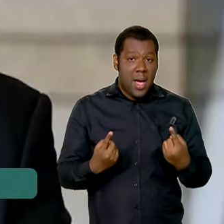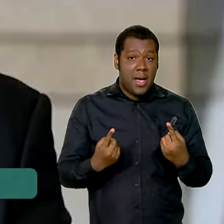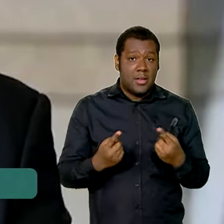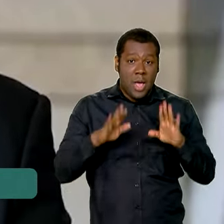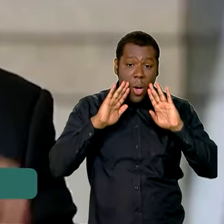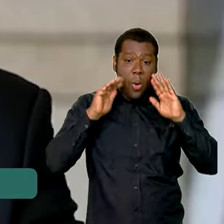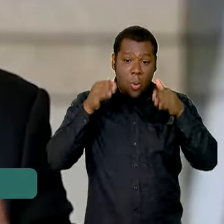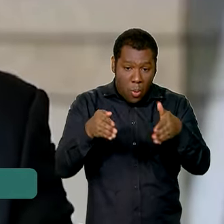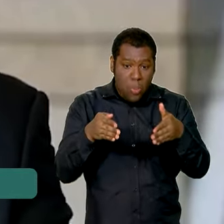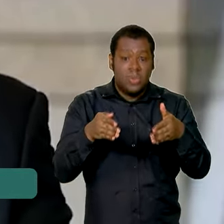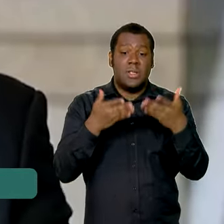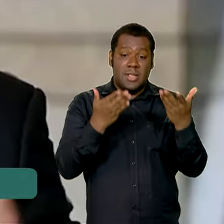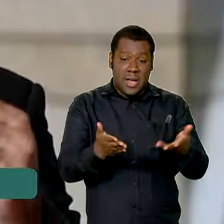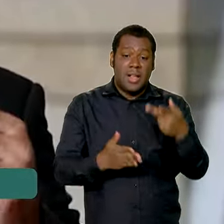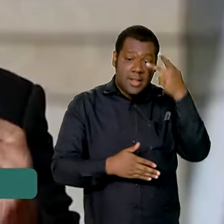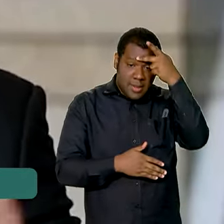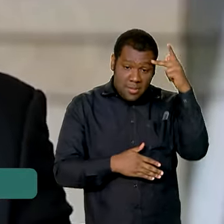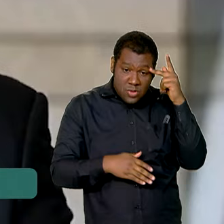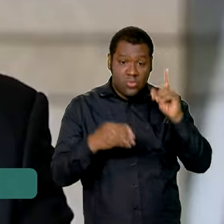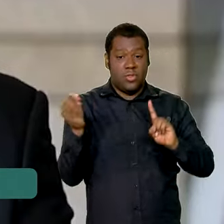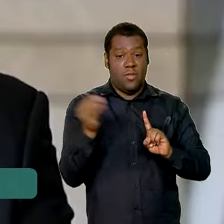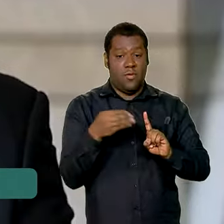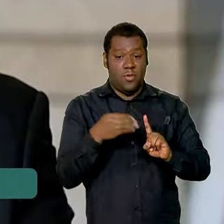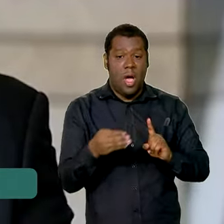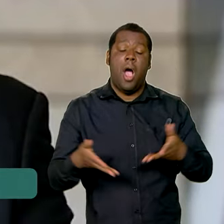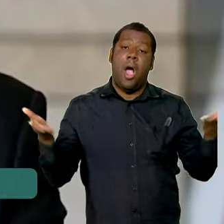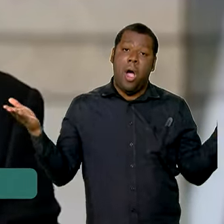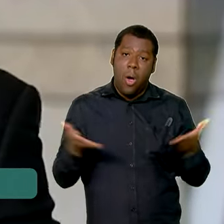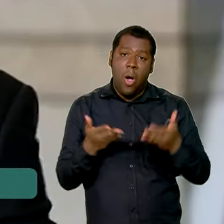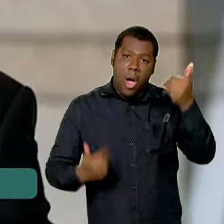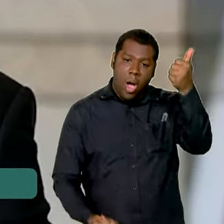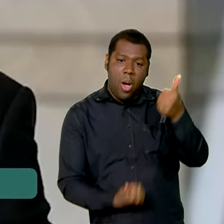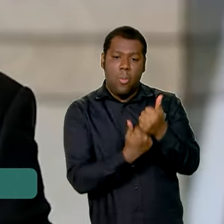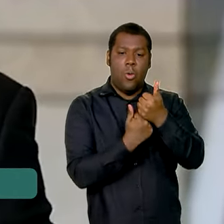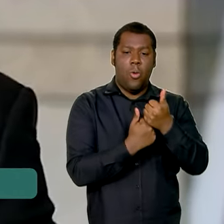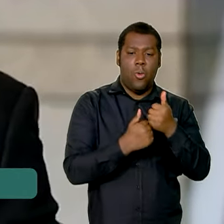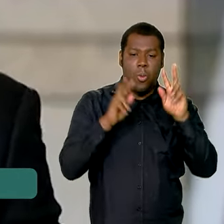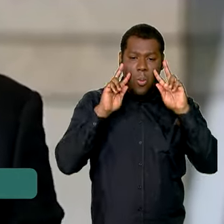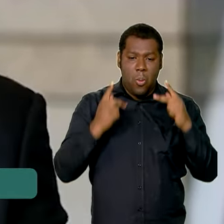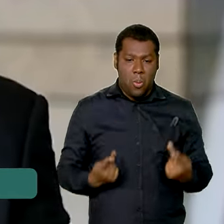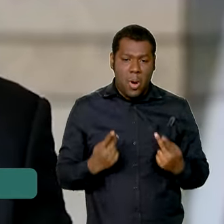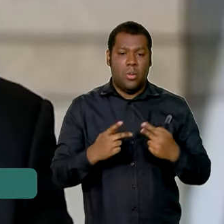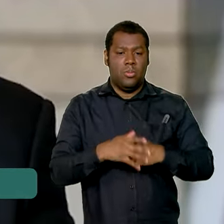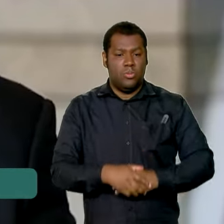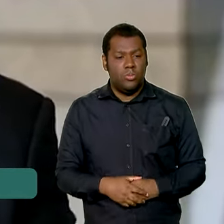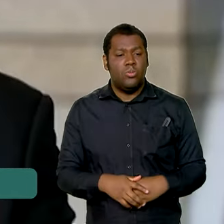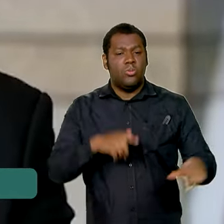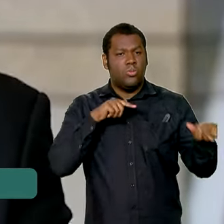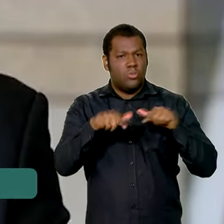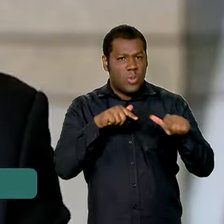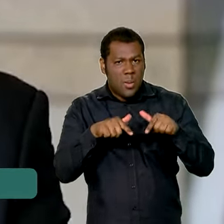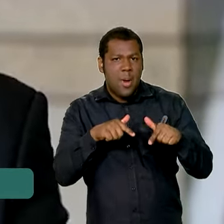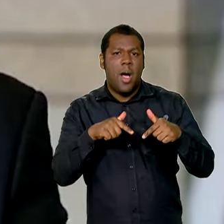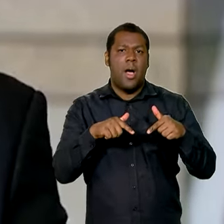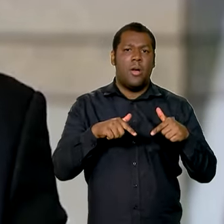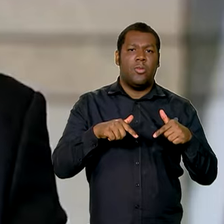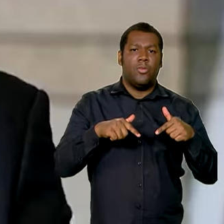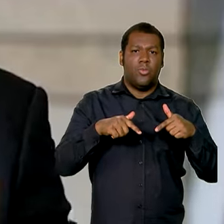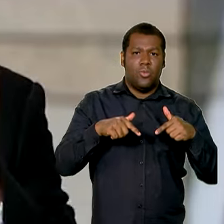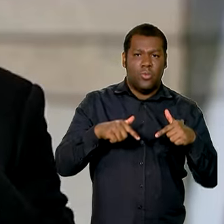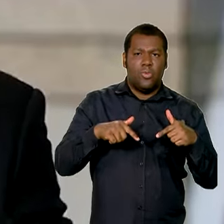pessoas mais precisam. Nesta hora, no apoio humanitário, no segundo momento, no trabalho de limpeza e